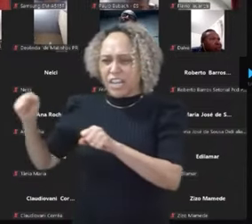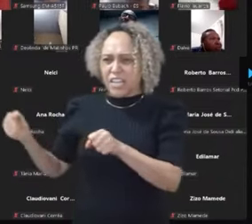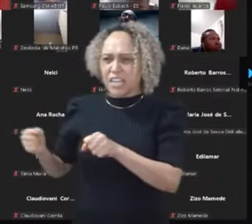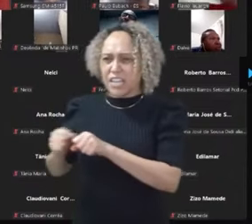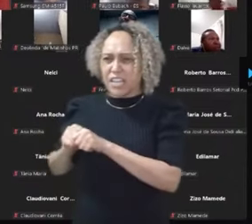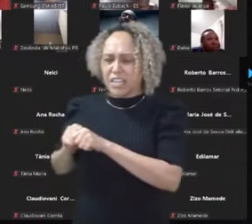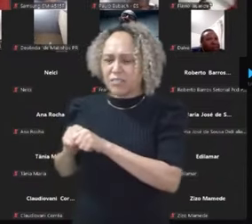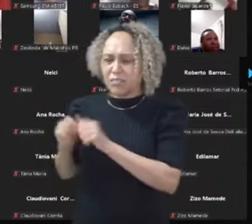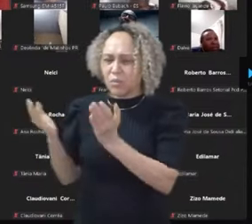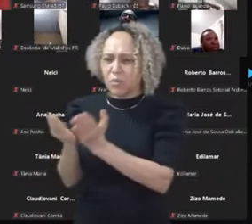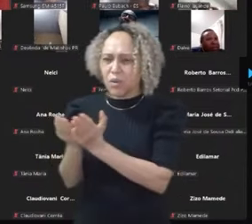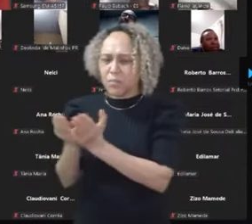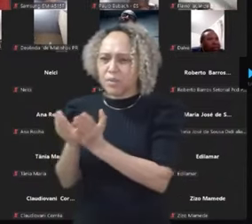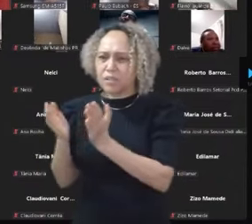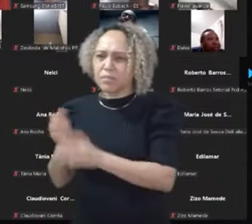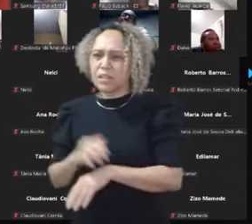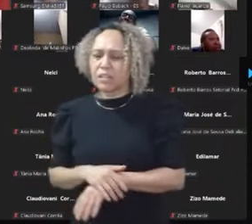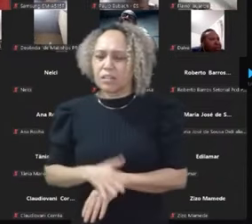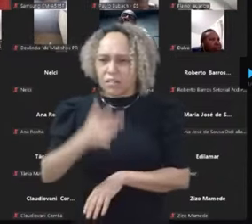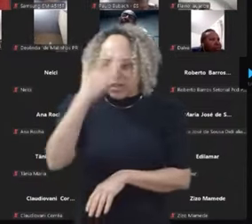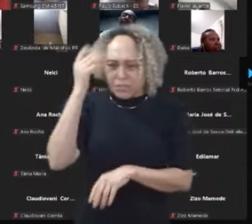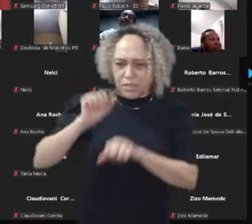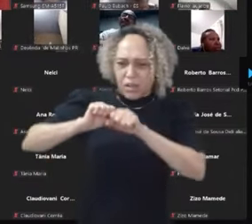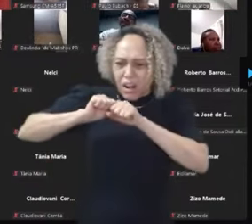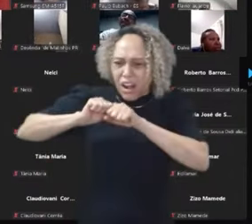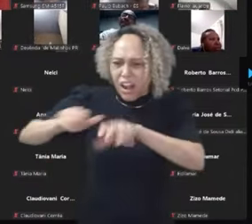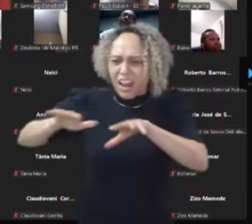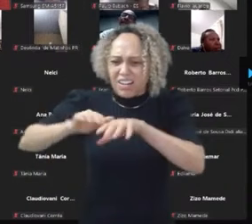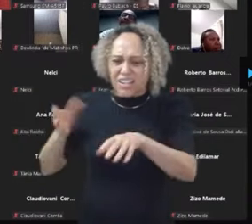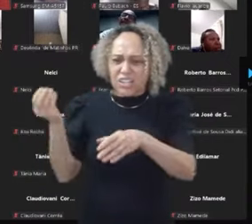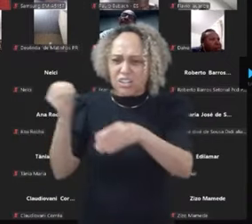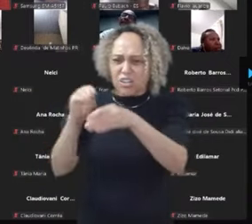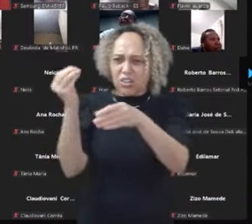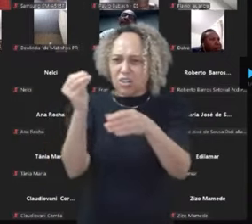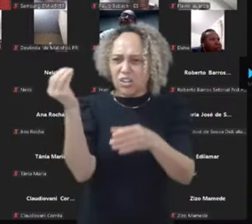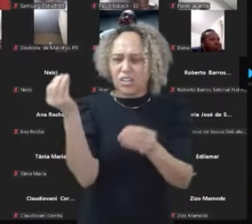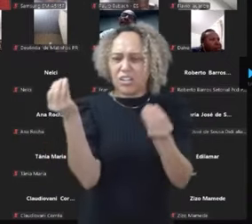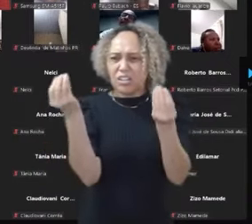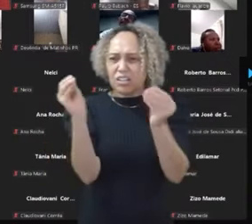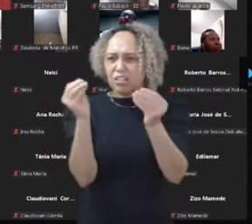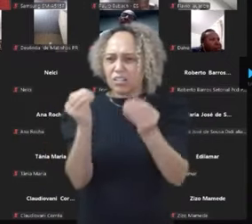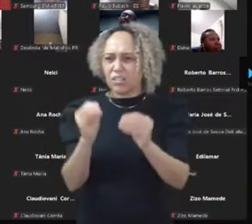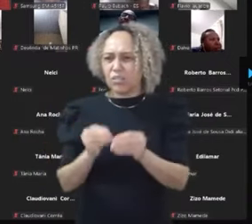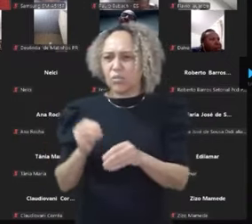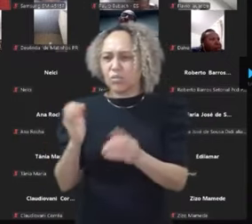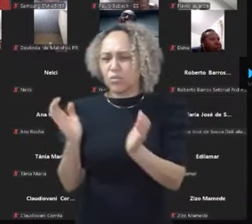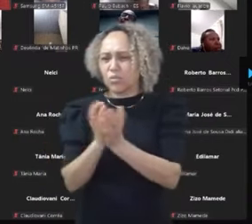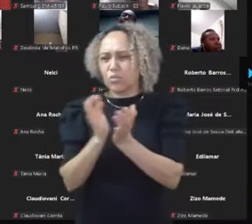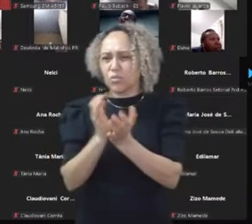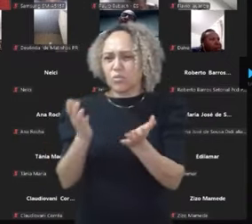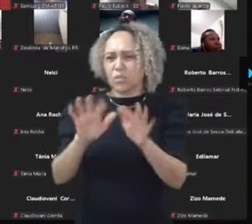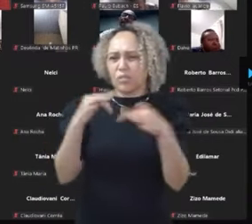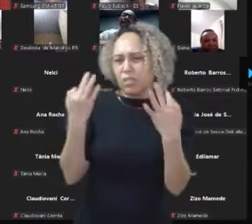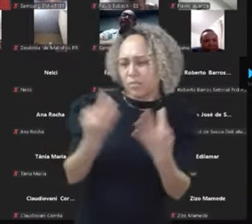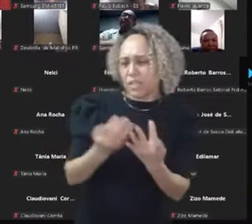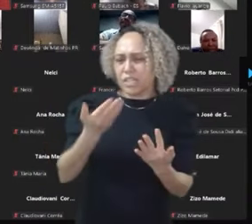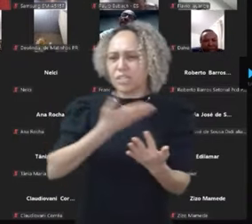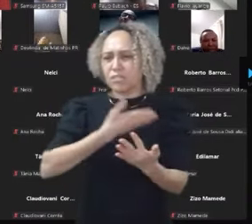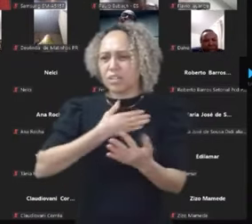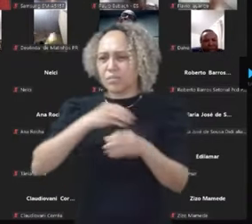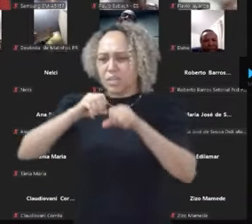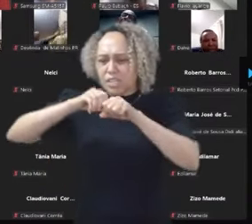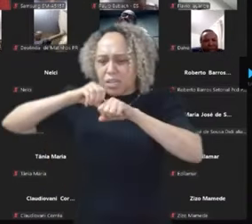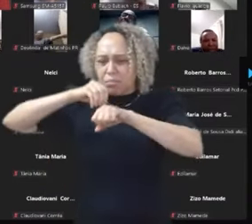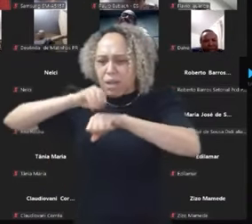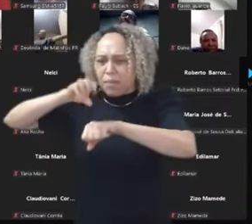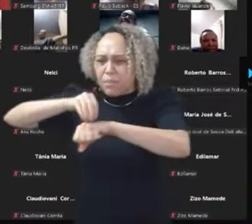e jogar pra frente, ela vai ser aquela chata que joga no grupo da família, que joga no grupo dos amigos e vai passar pra frente o conteúdo. E que quando o conteúdo